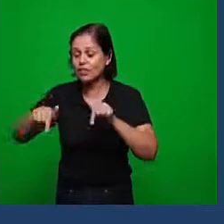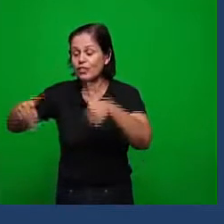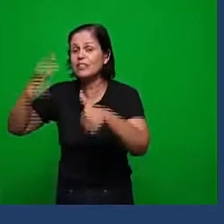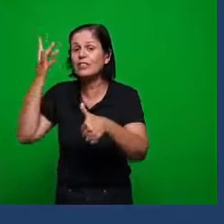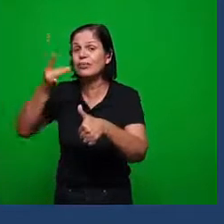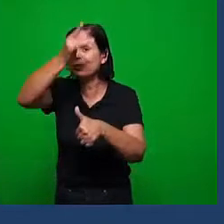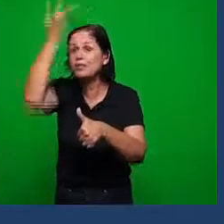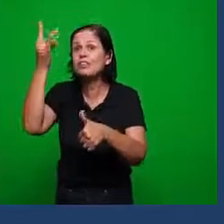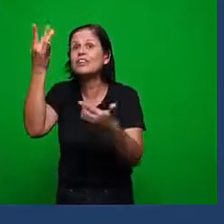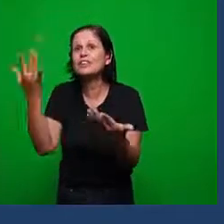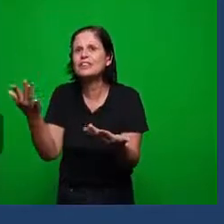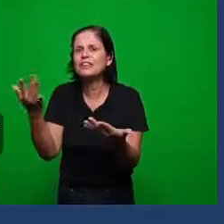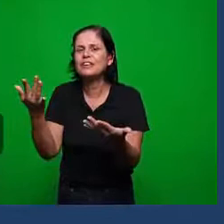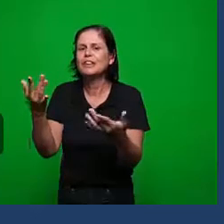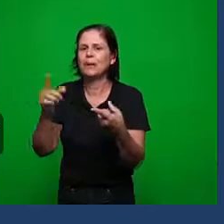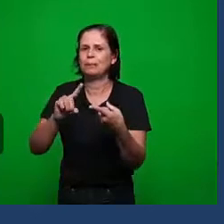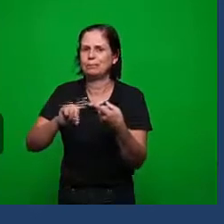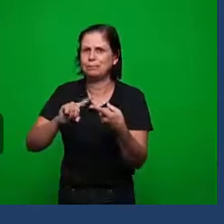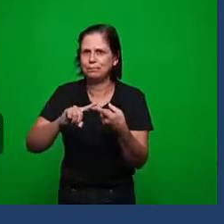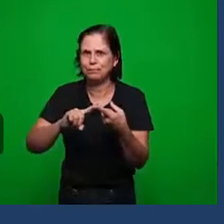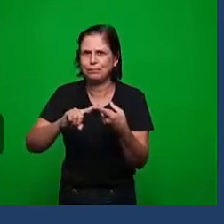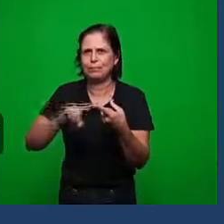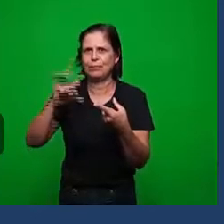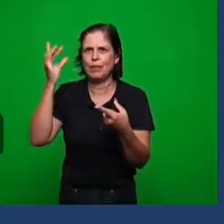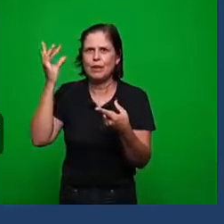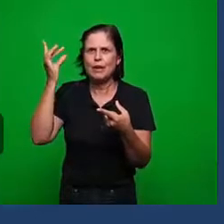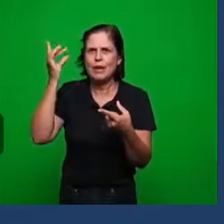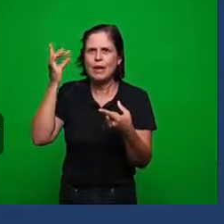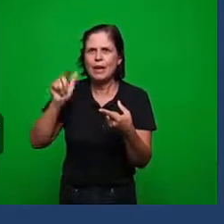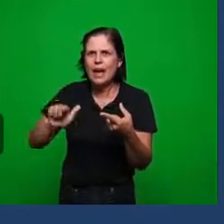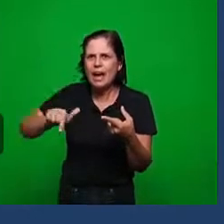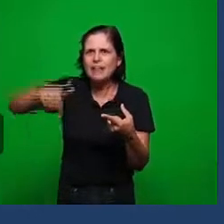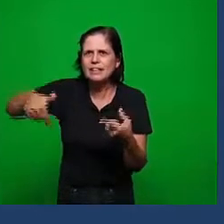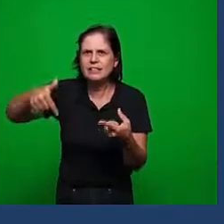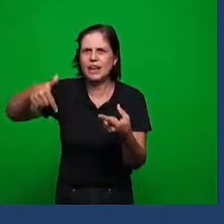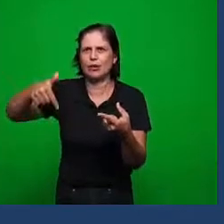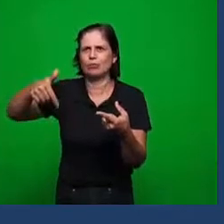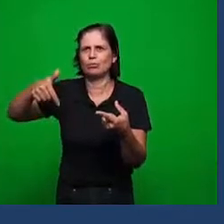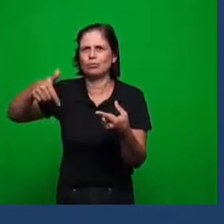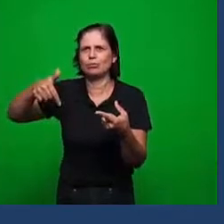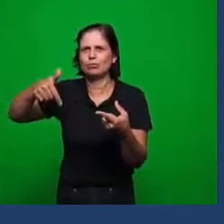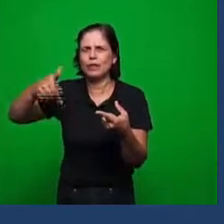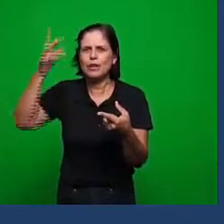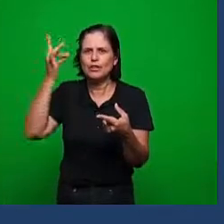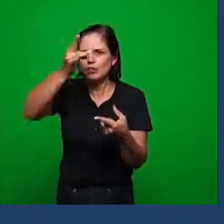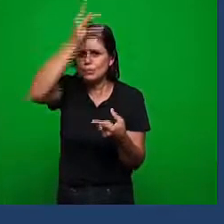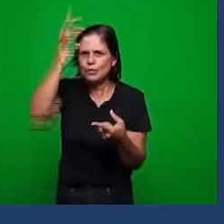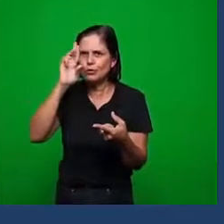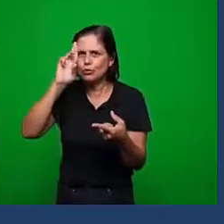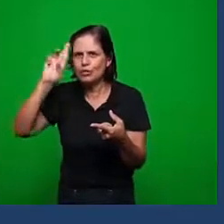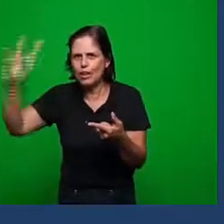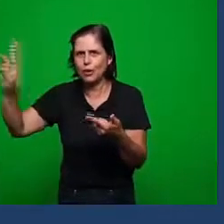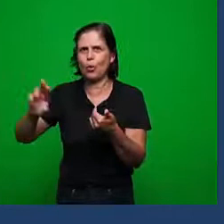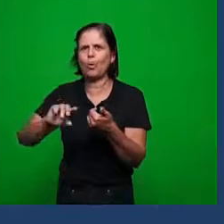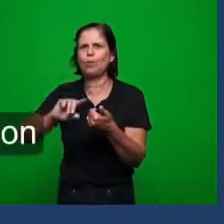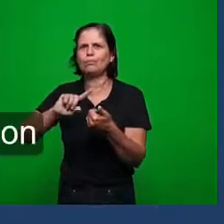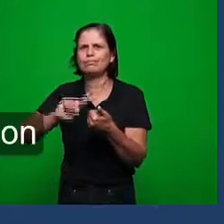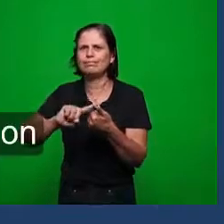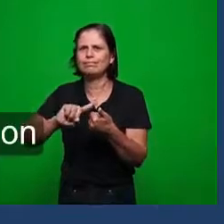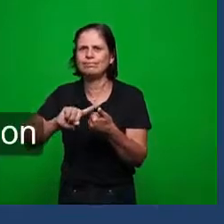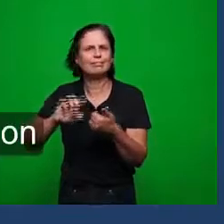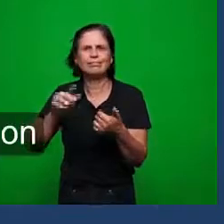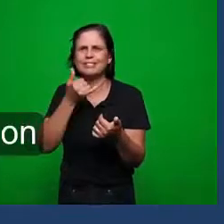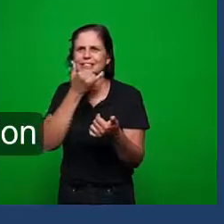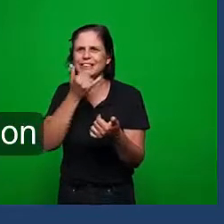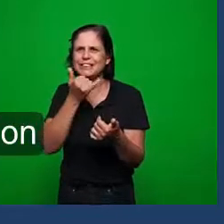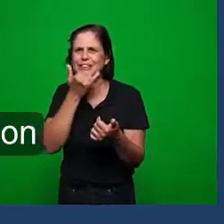espírito de sabedoria a operação do espírito de inteligência ou discernimento depois a operação de